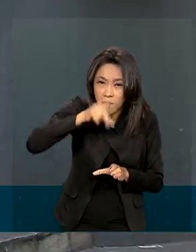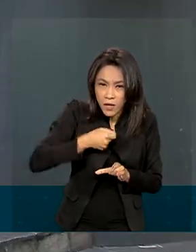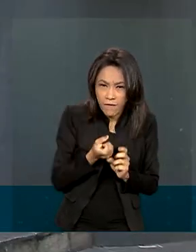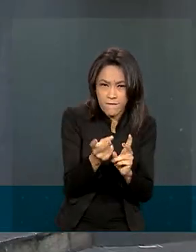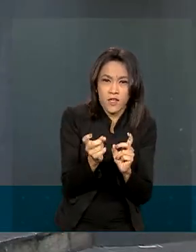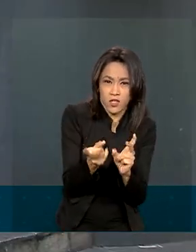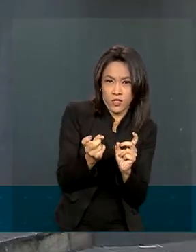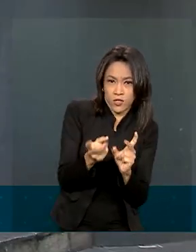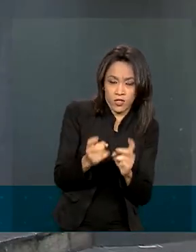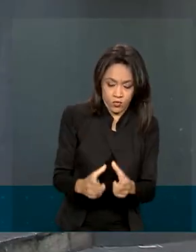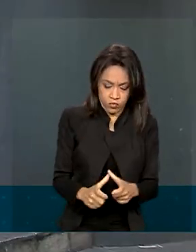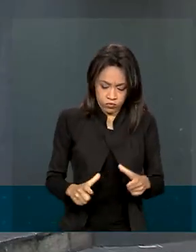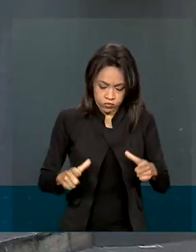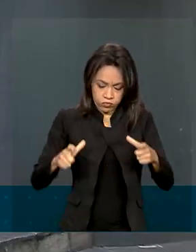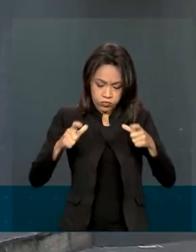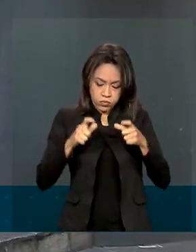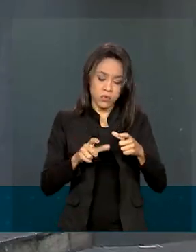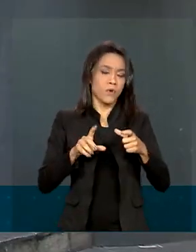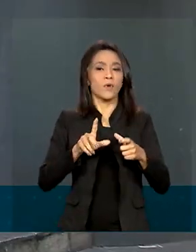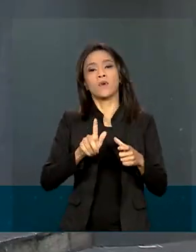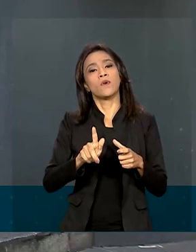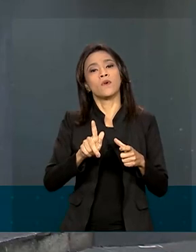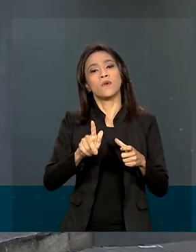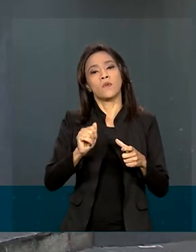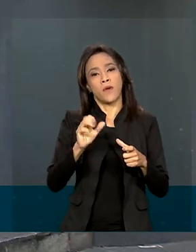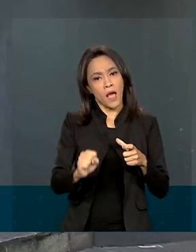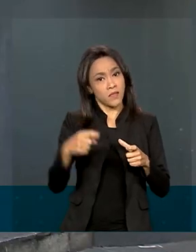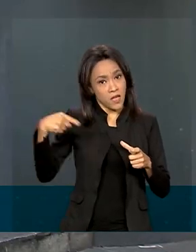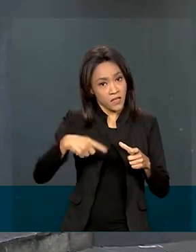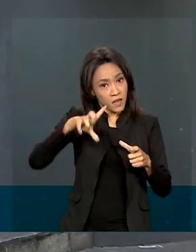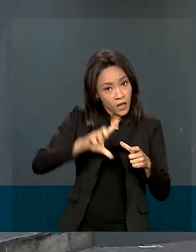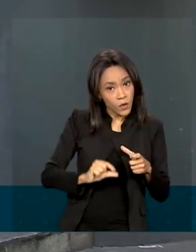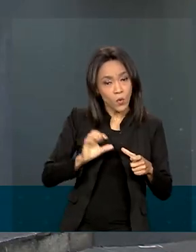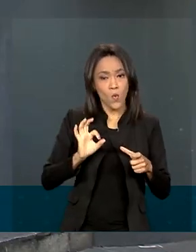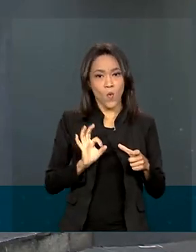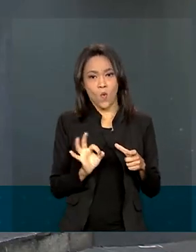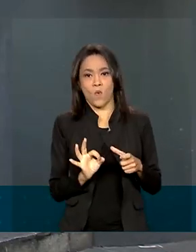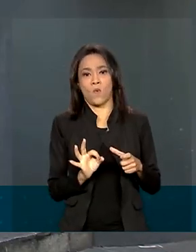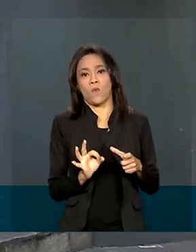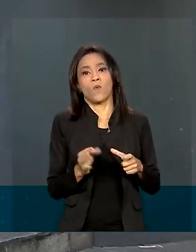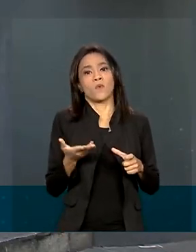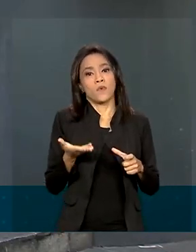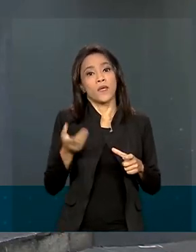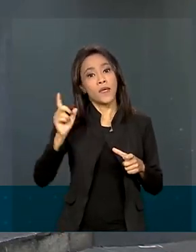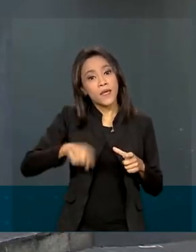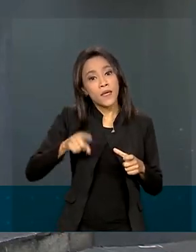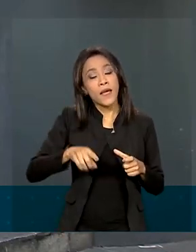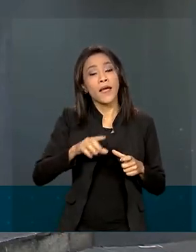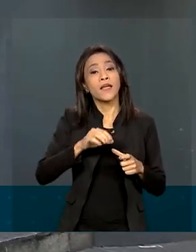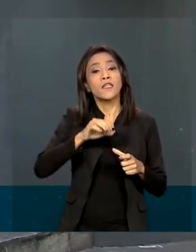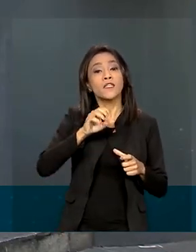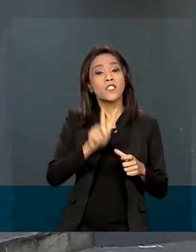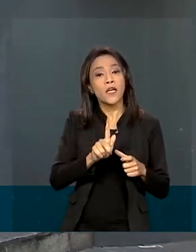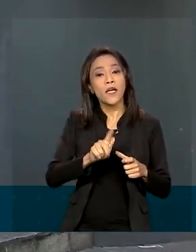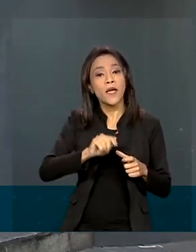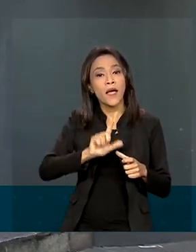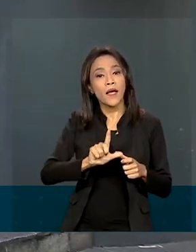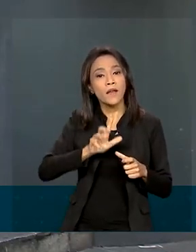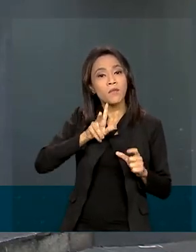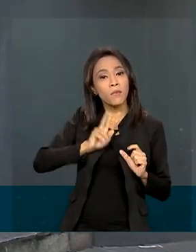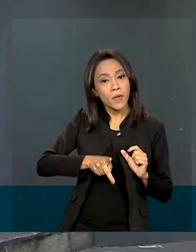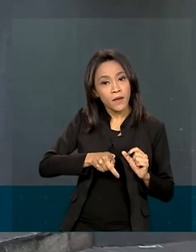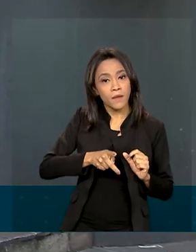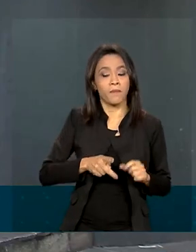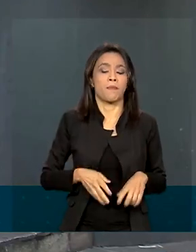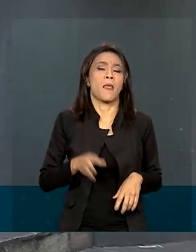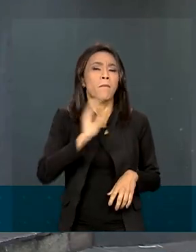tanto nos botijões quanto no gás a granel, né, o gás de cozinha também chamado GLP. E para o